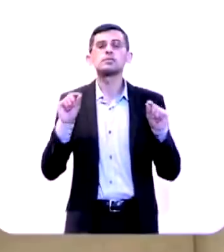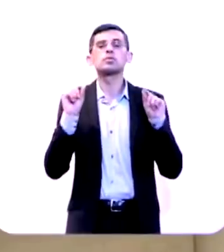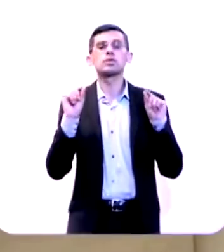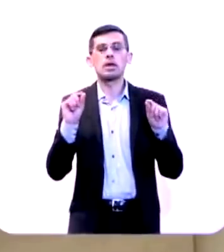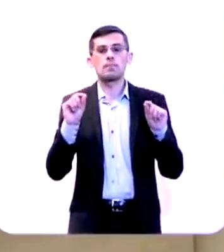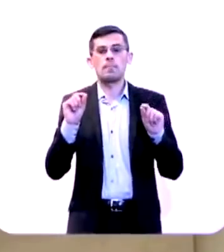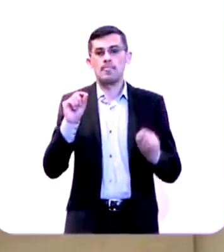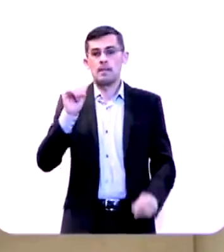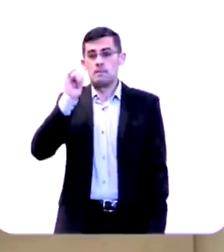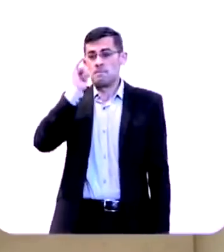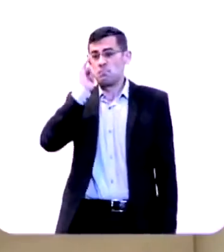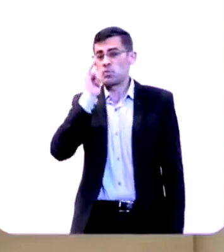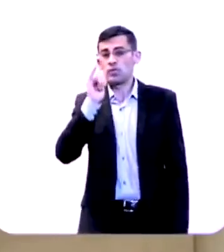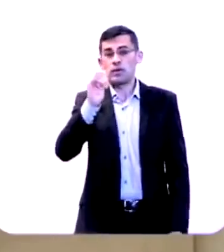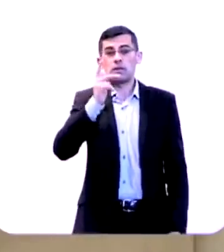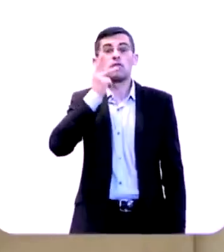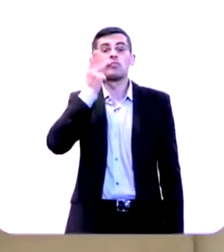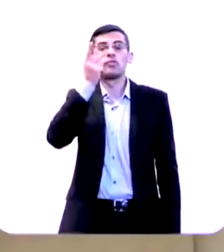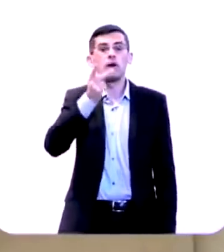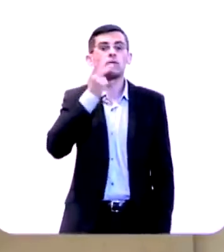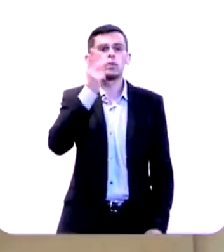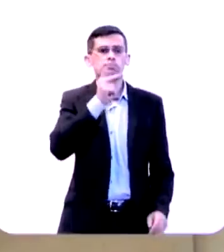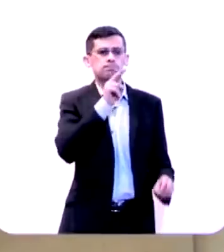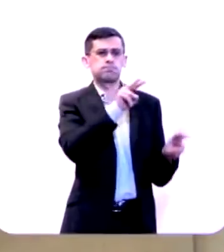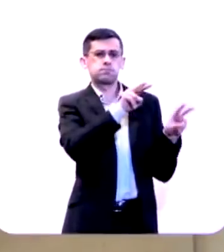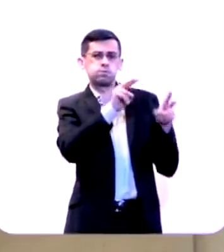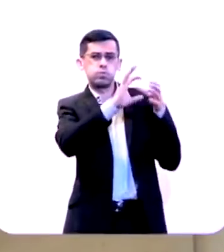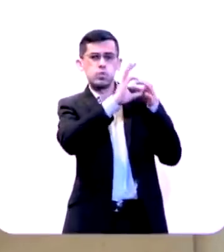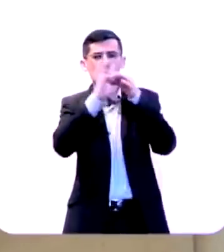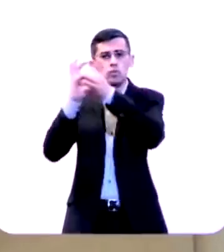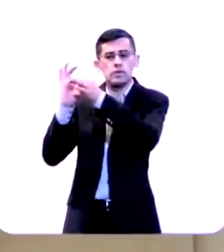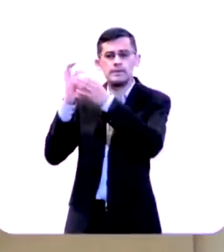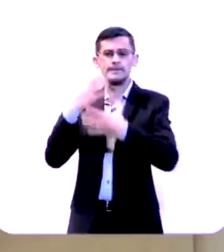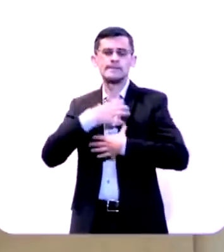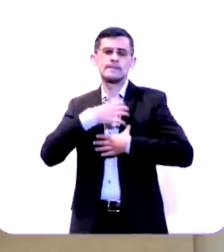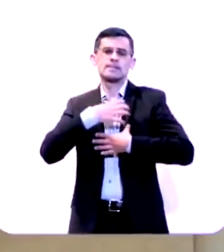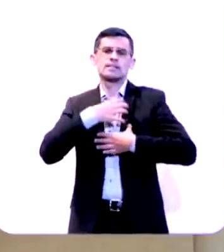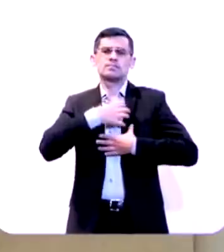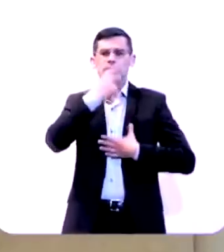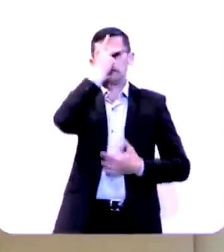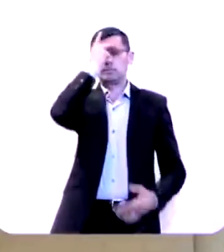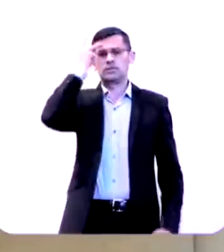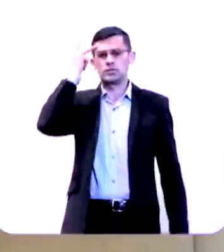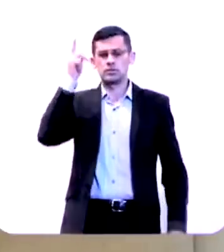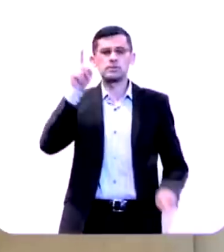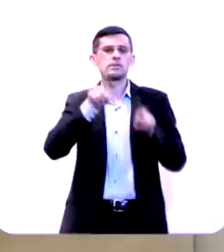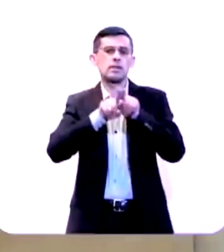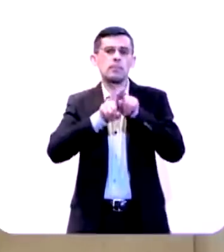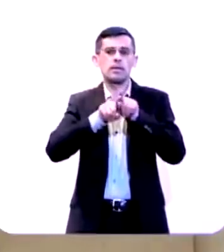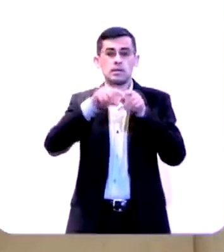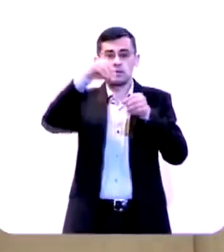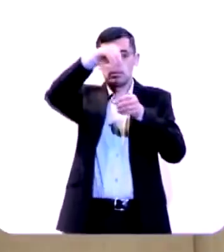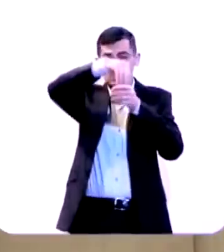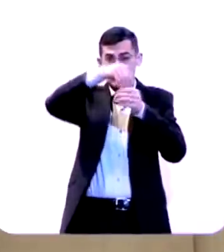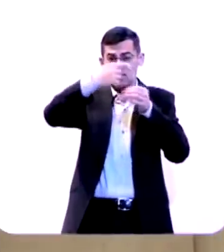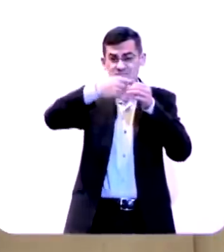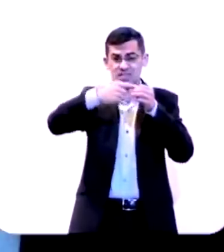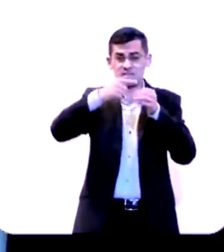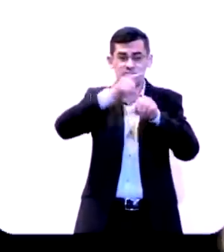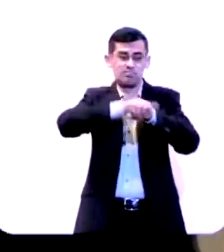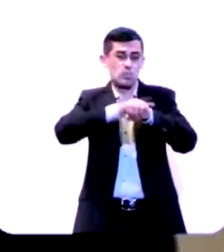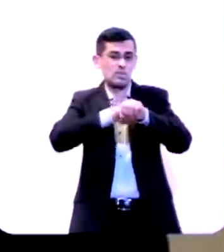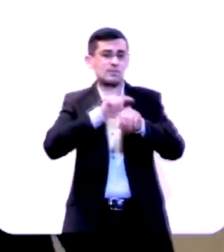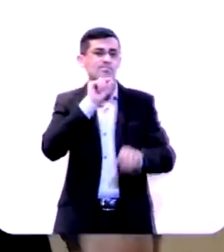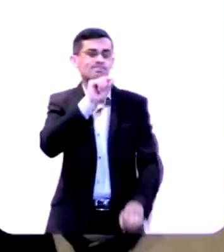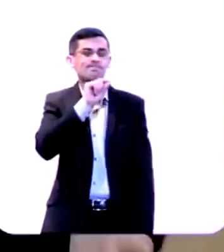o profeta descreve essa cena e o sentimento das pessoas que estavam na cidade naquele tempo